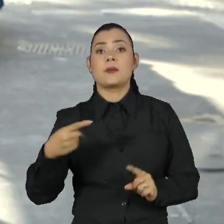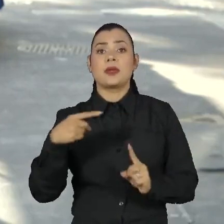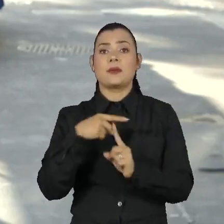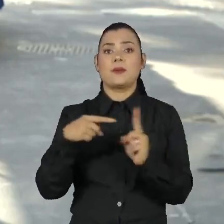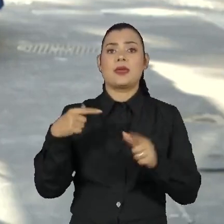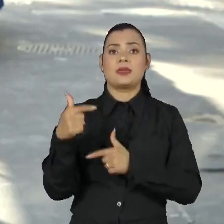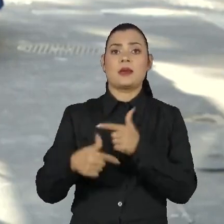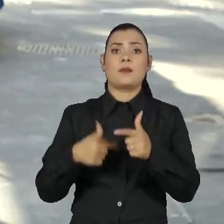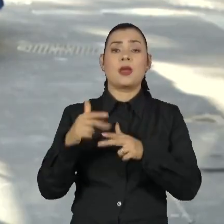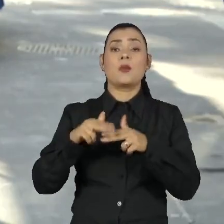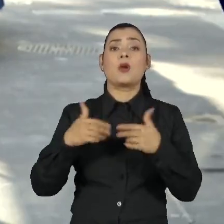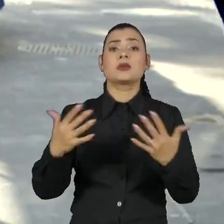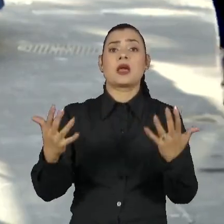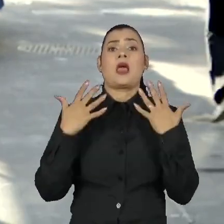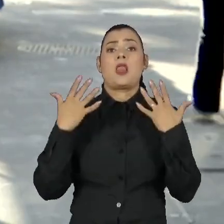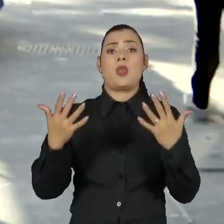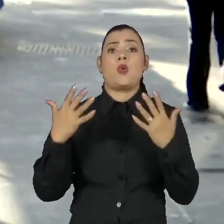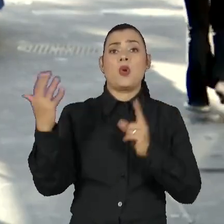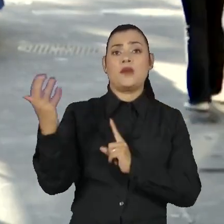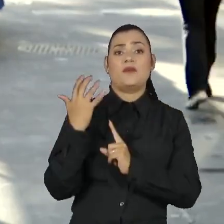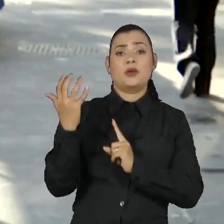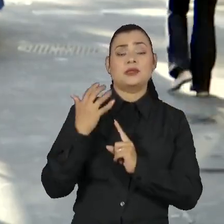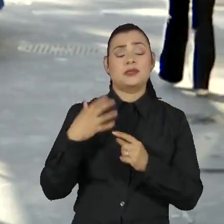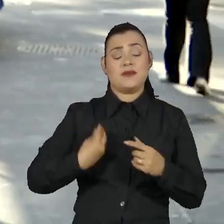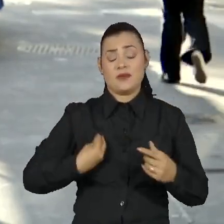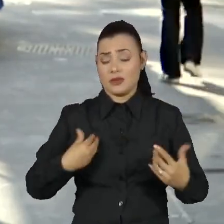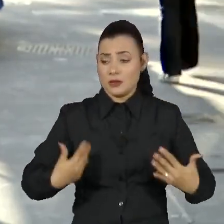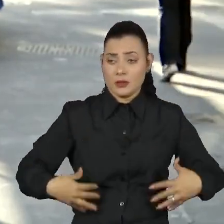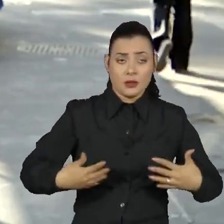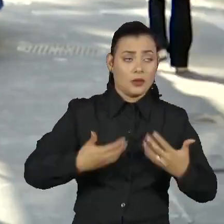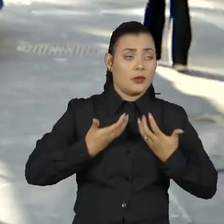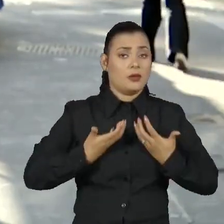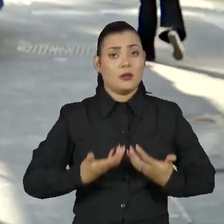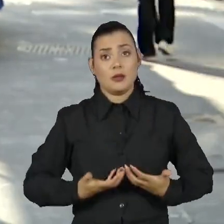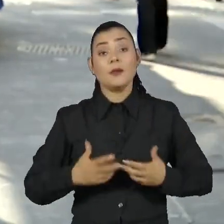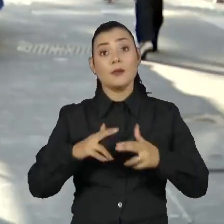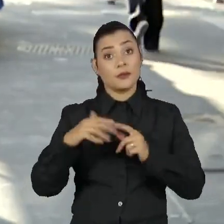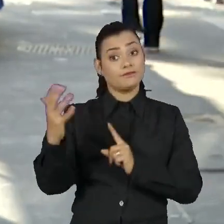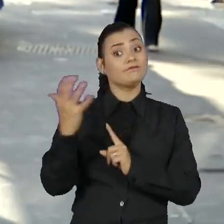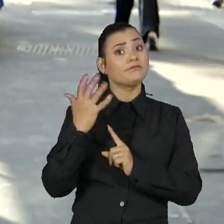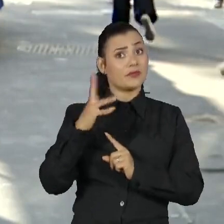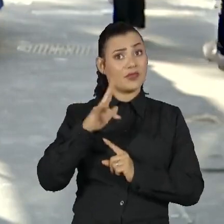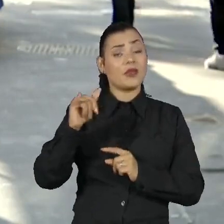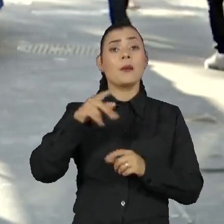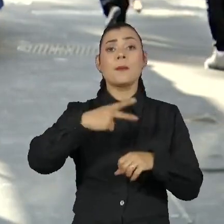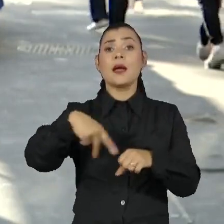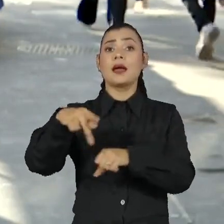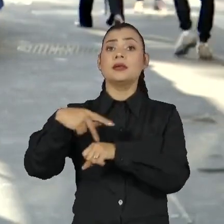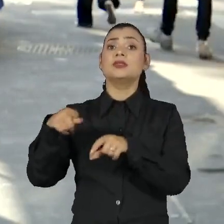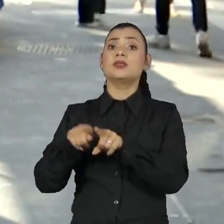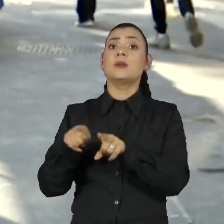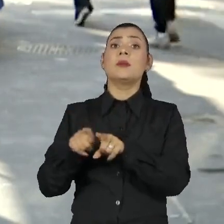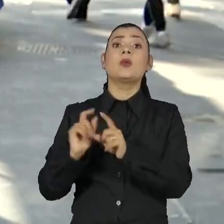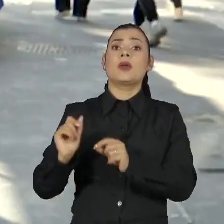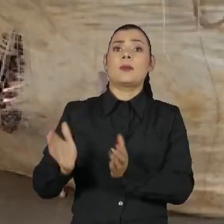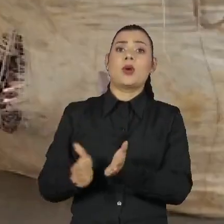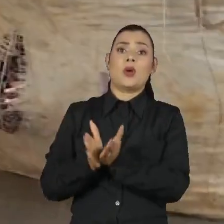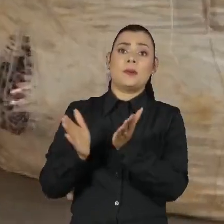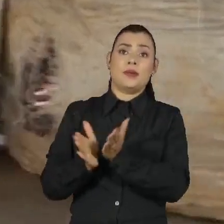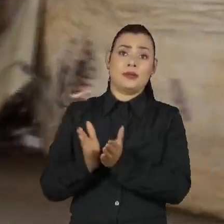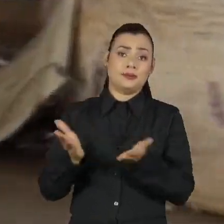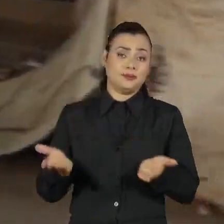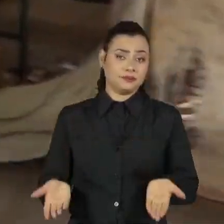meia de trabalho por conta do calor extremo. E os efeitos são ainda piores nos países menos desenvolvidos.